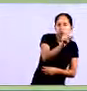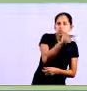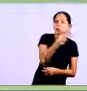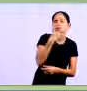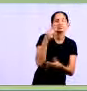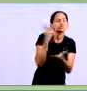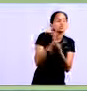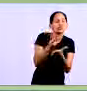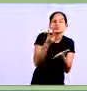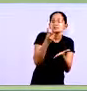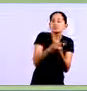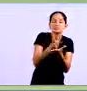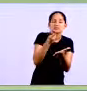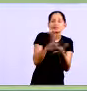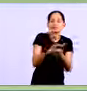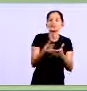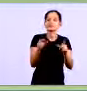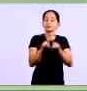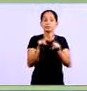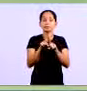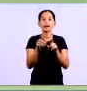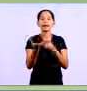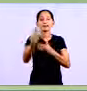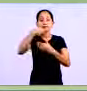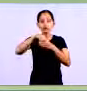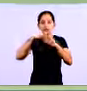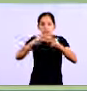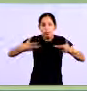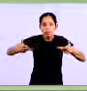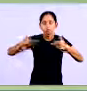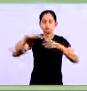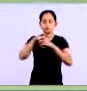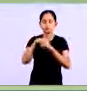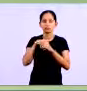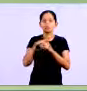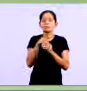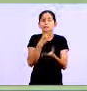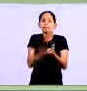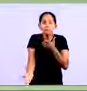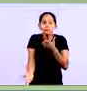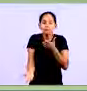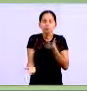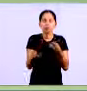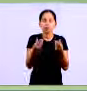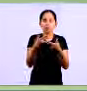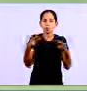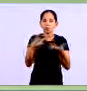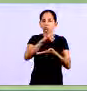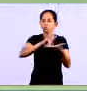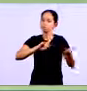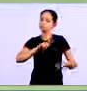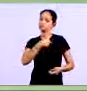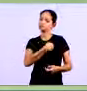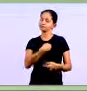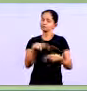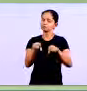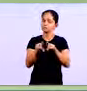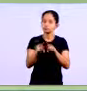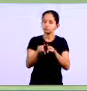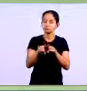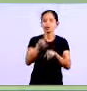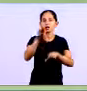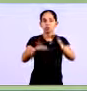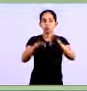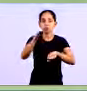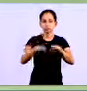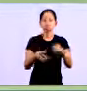Para não correr risco De perda de patrimônio Aquele patrimônio Deixar de ser seu Para fornecer informações Para a tomada de decisão Dos donos da